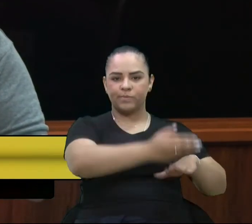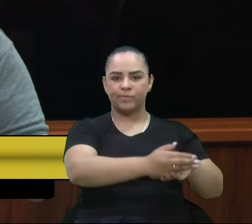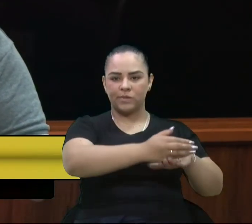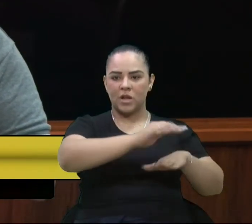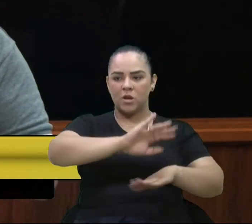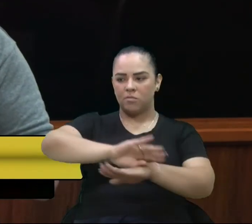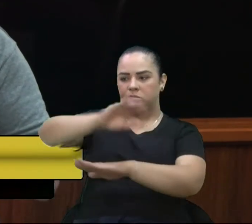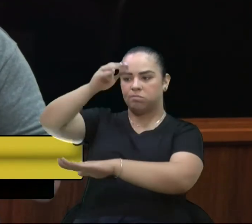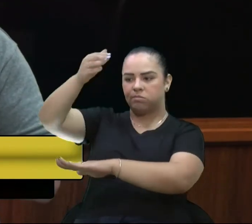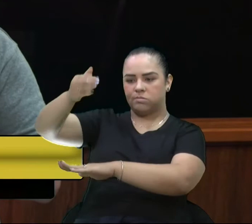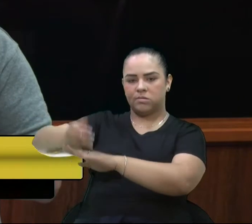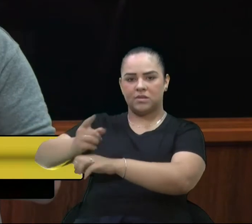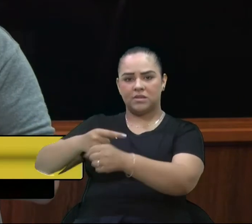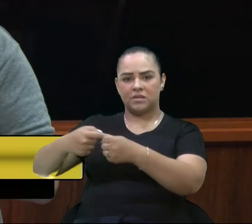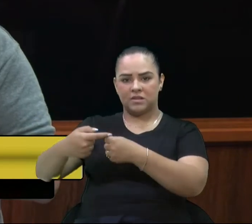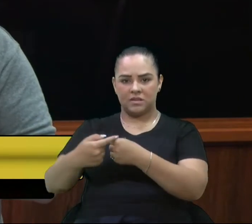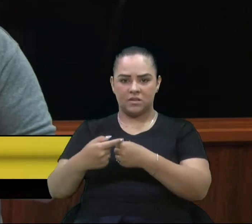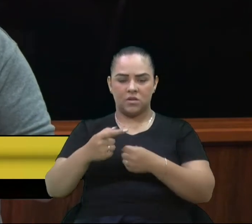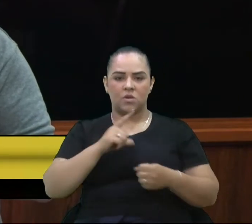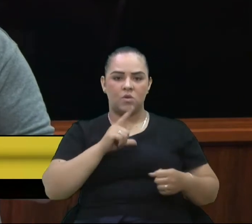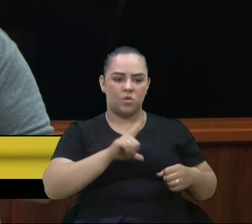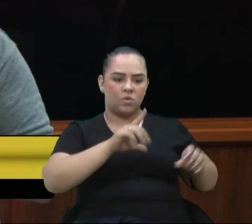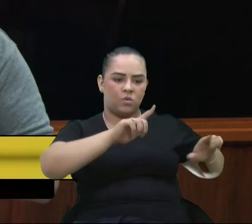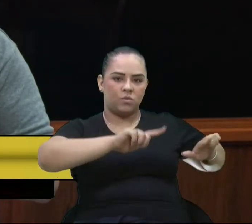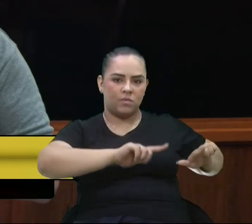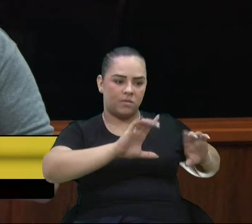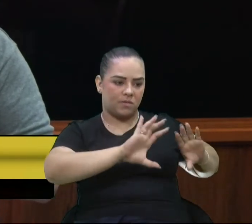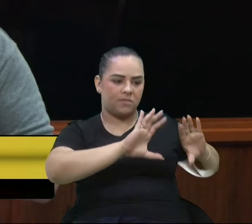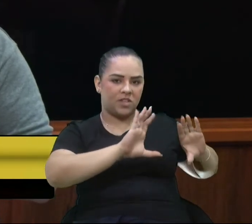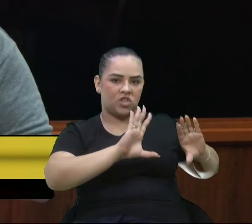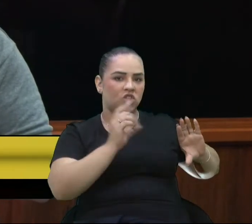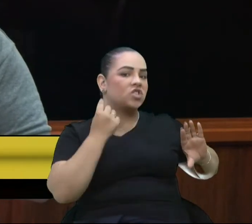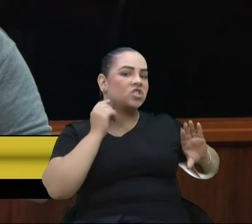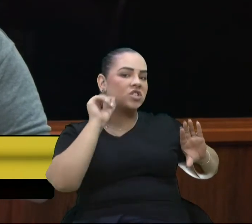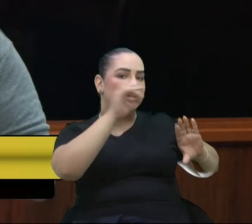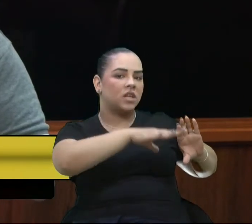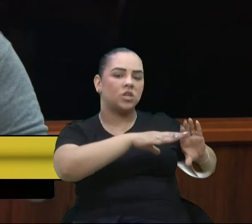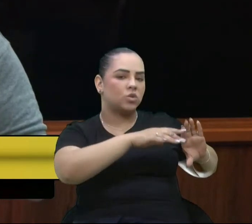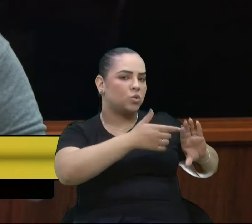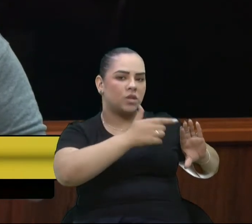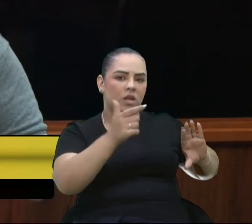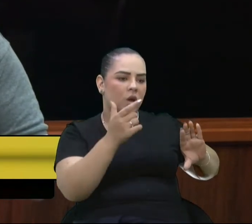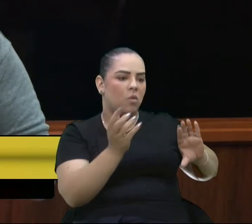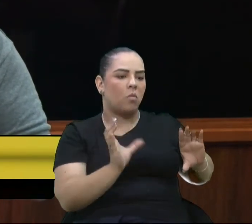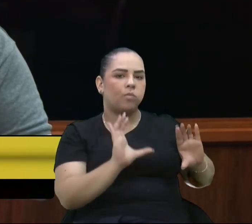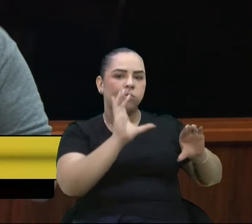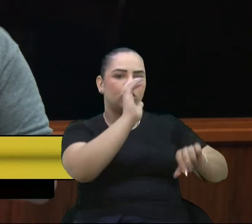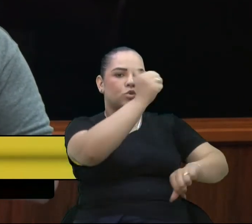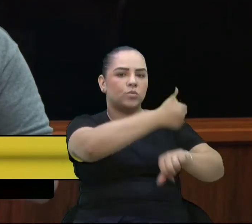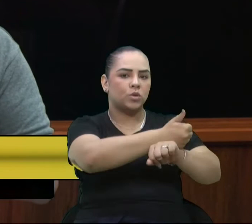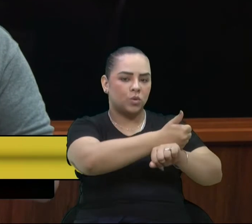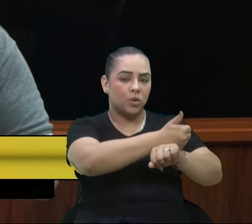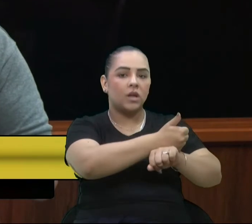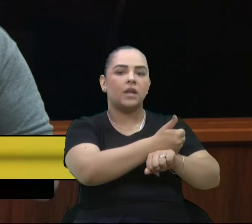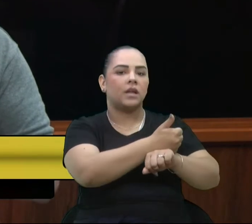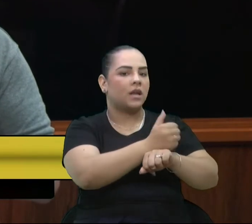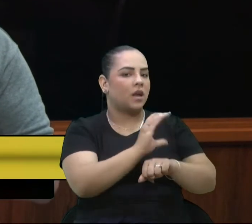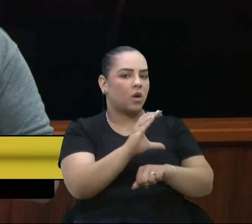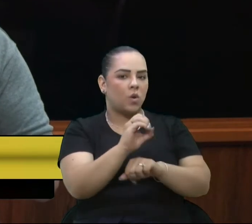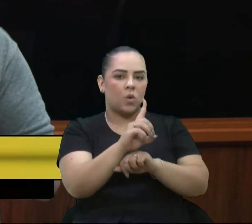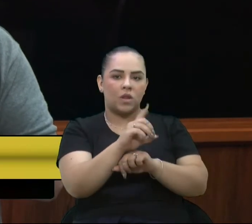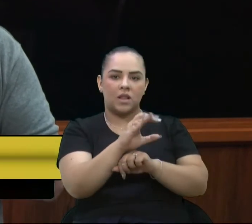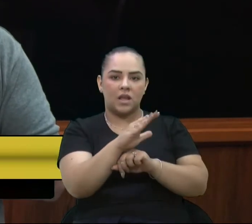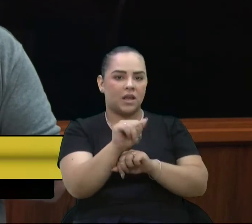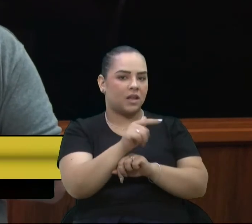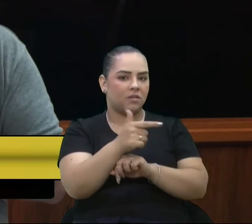caliças não foram recolocadas em vários pontos e aí a codeca não dá conta de recolher duas vezes